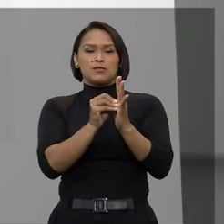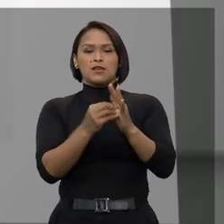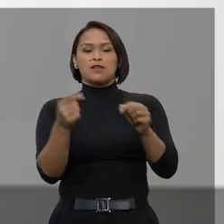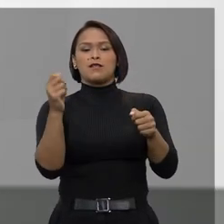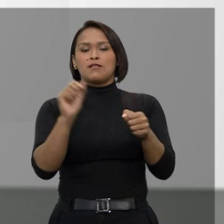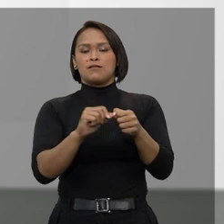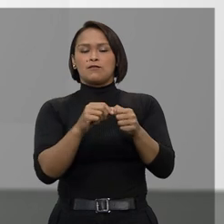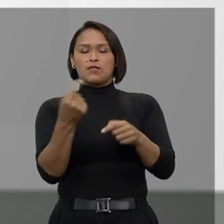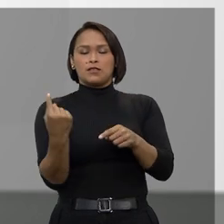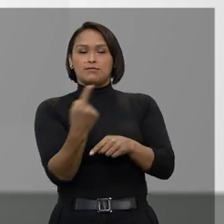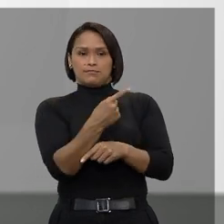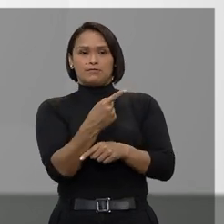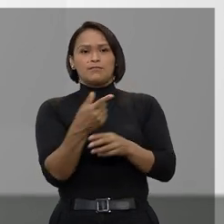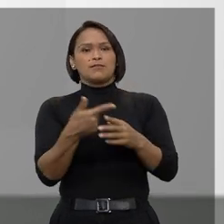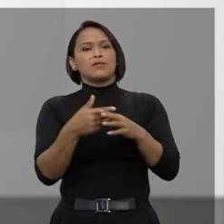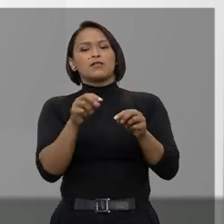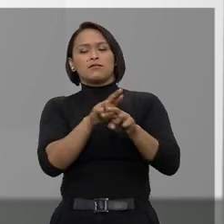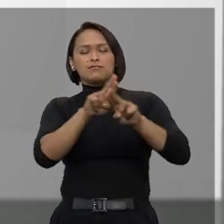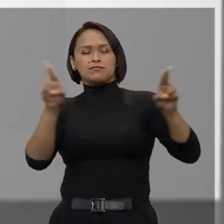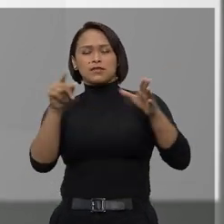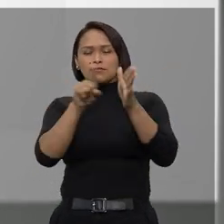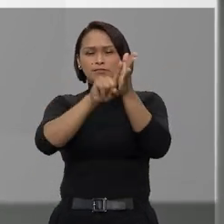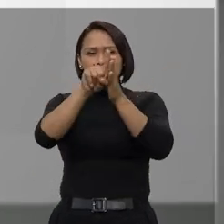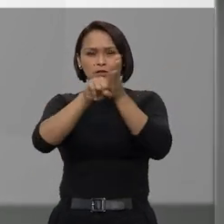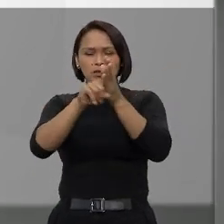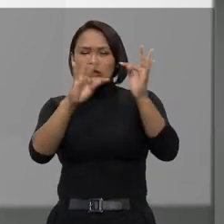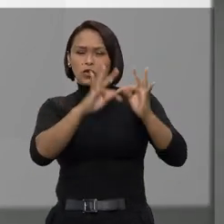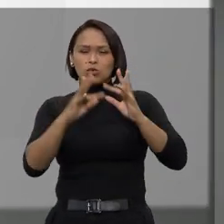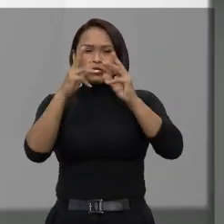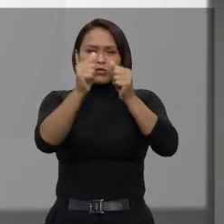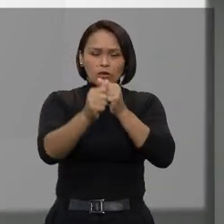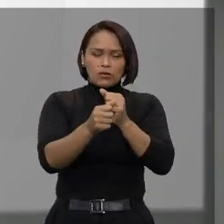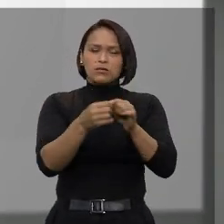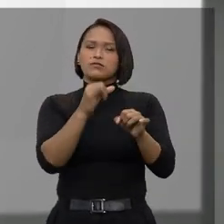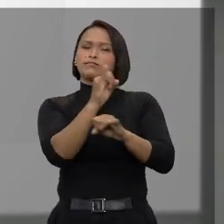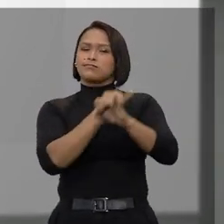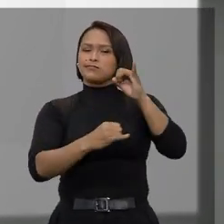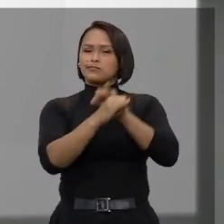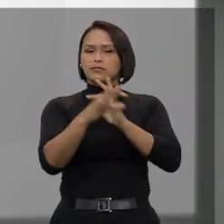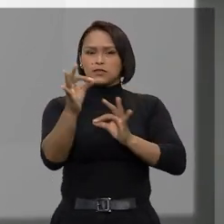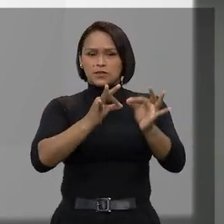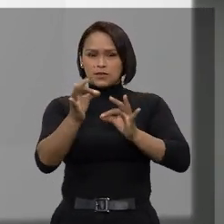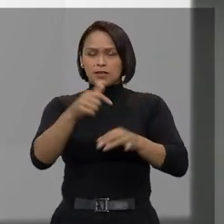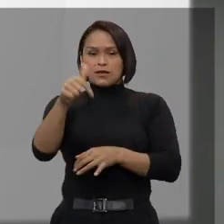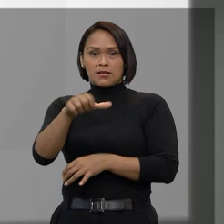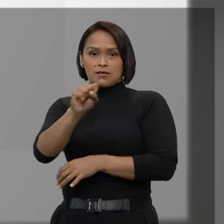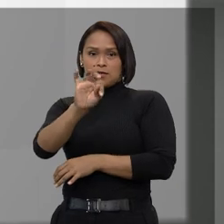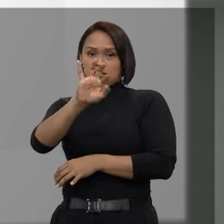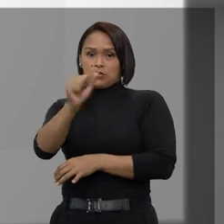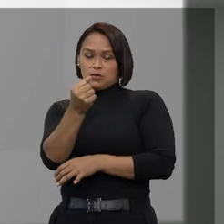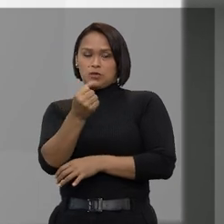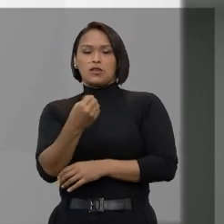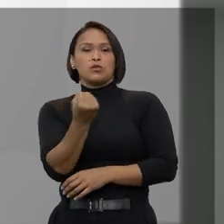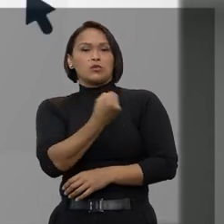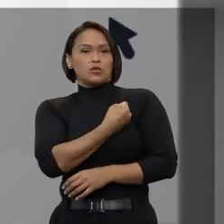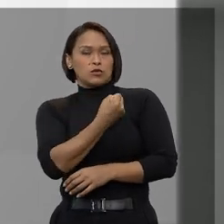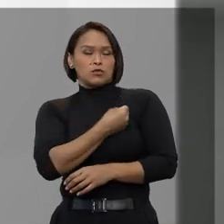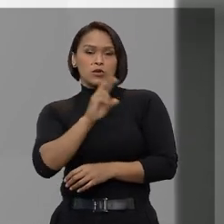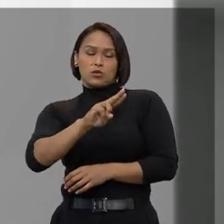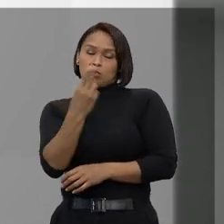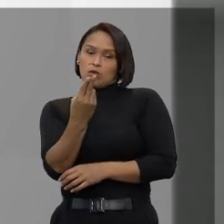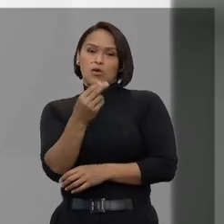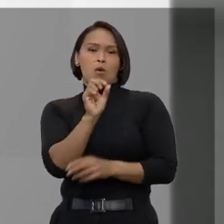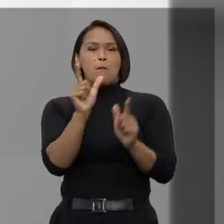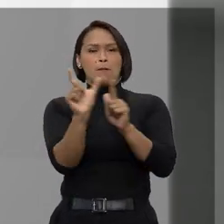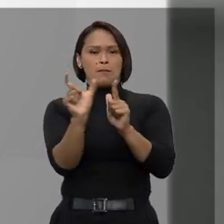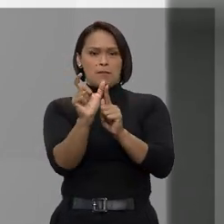campo. Clicando aqui, você visualiza todas as súmulas editadas pelo STJ. Ao pesquisar pelo número do enunciado